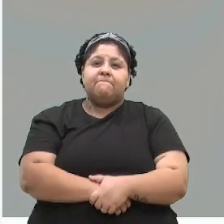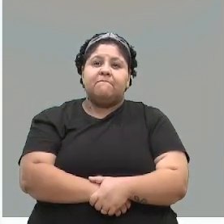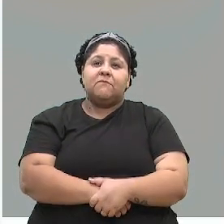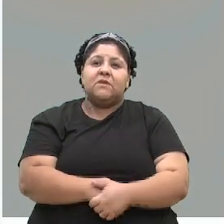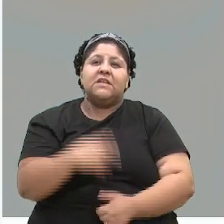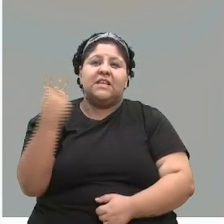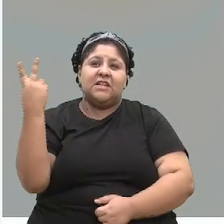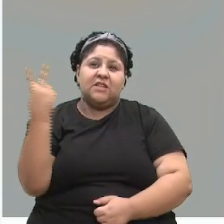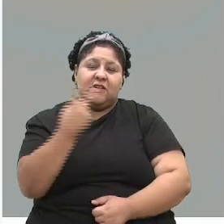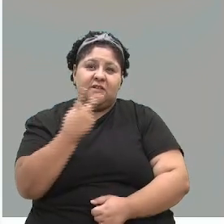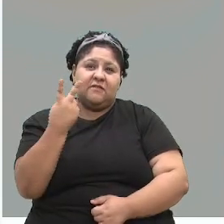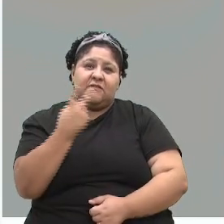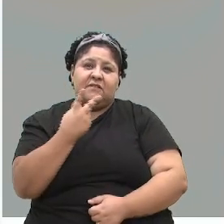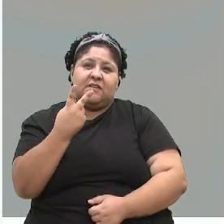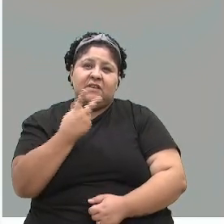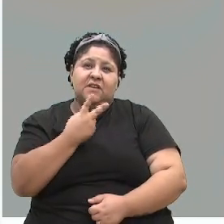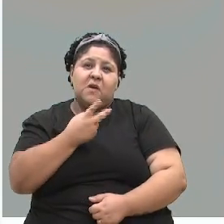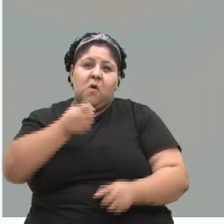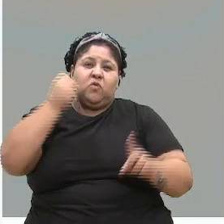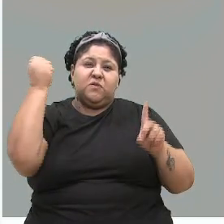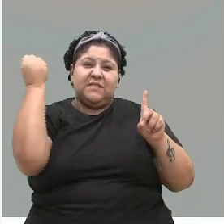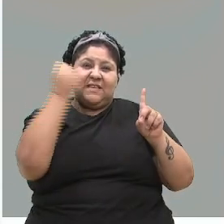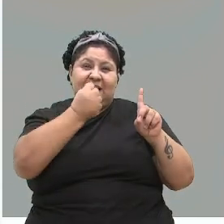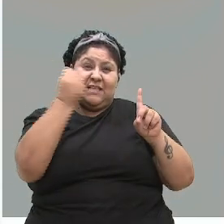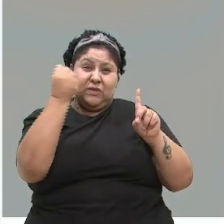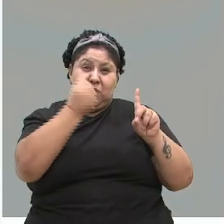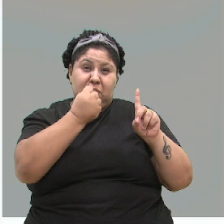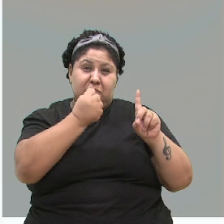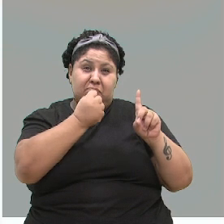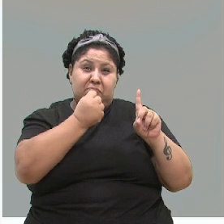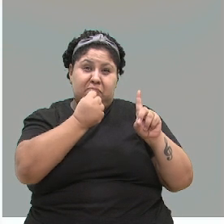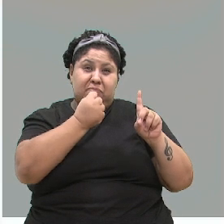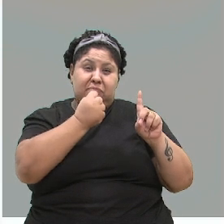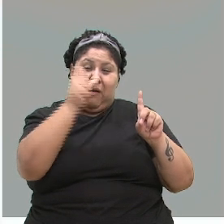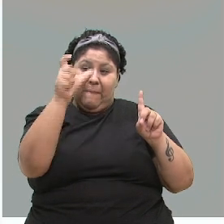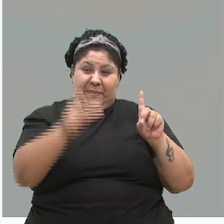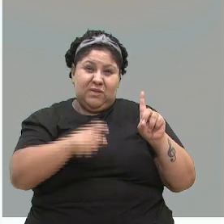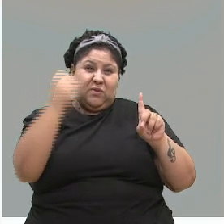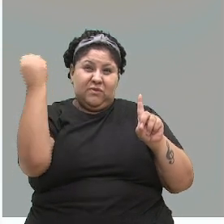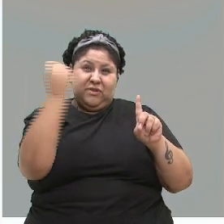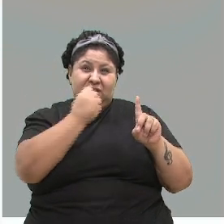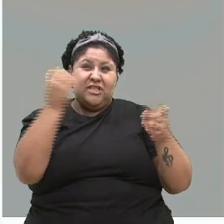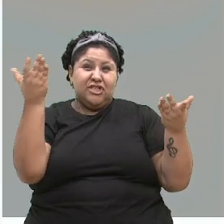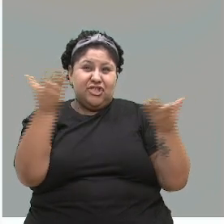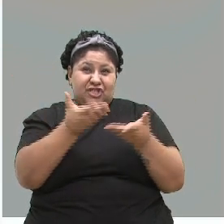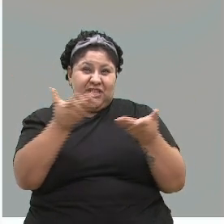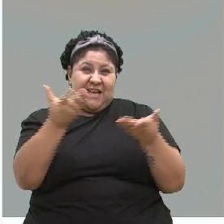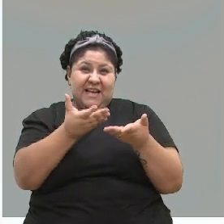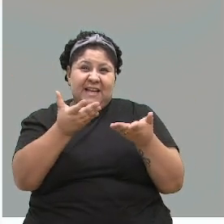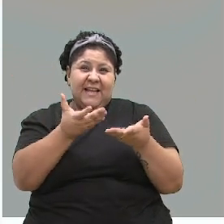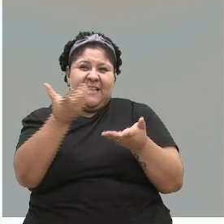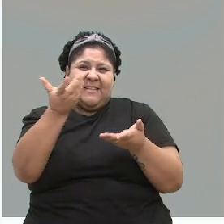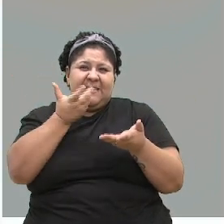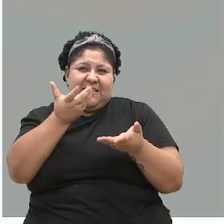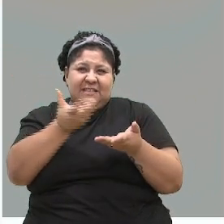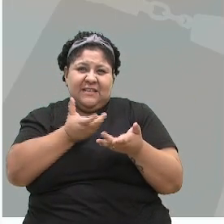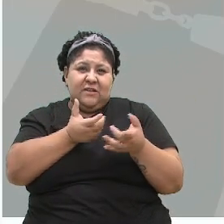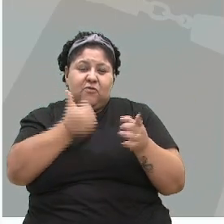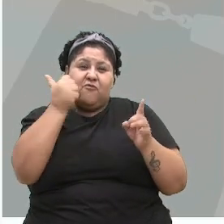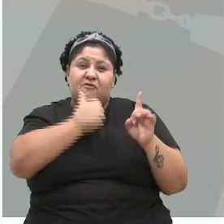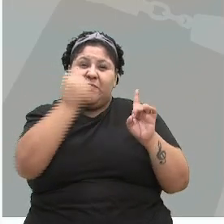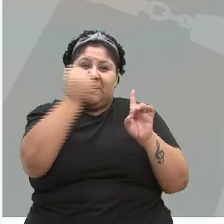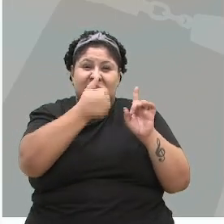Em dois casos, os agressores já haviam cometido uma tentativa de feminicídio contra as vítimas.